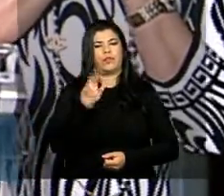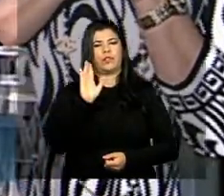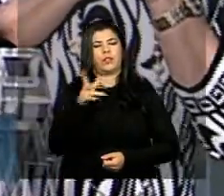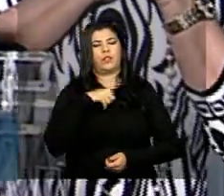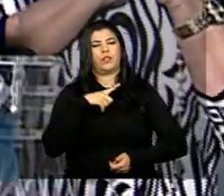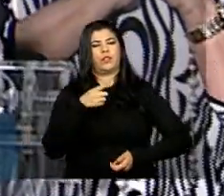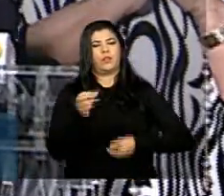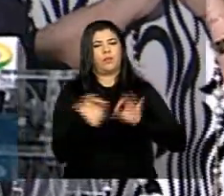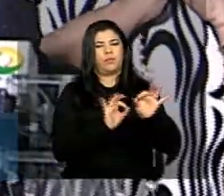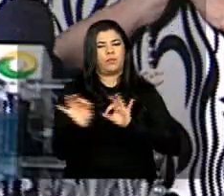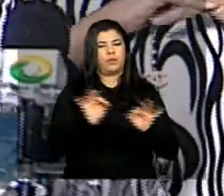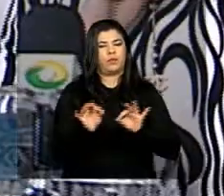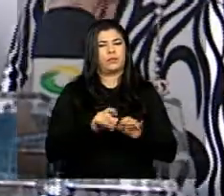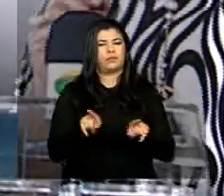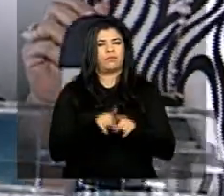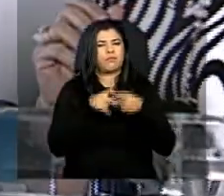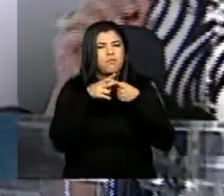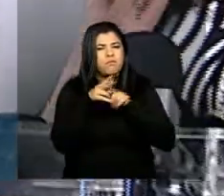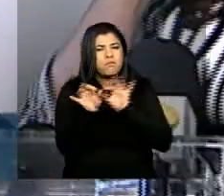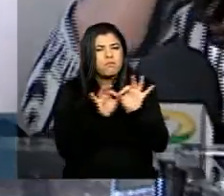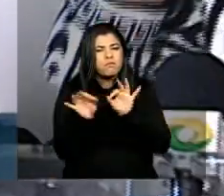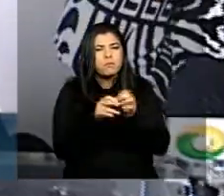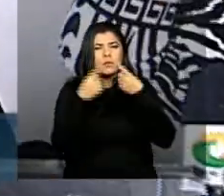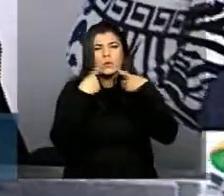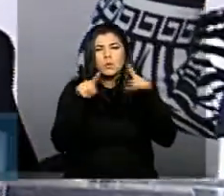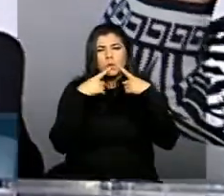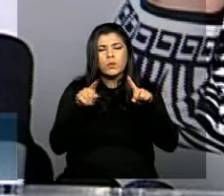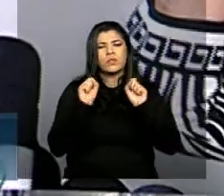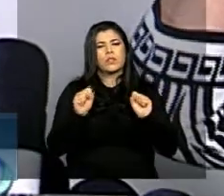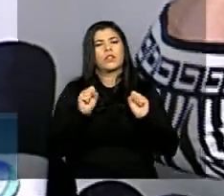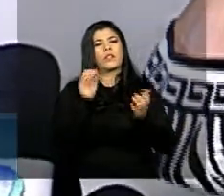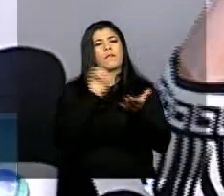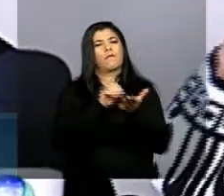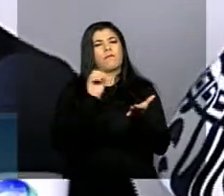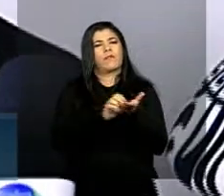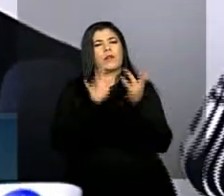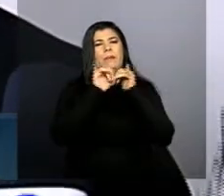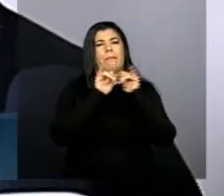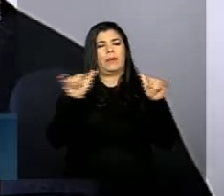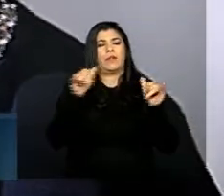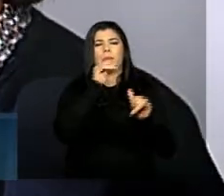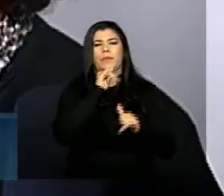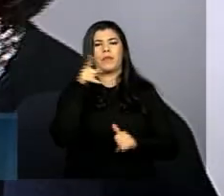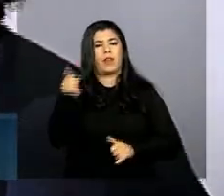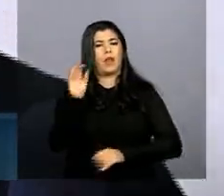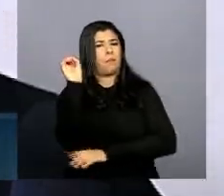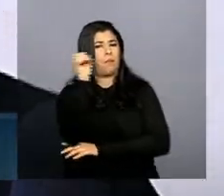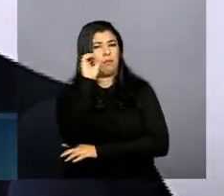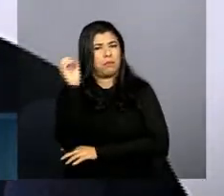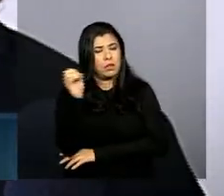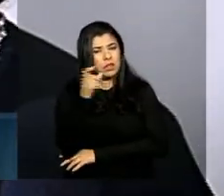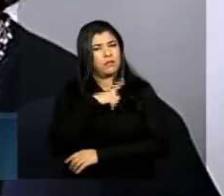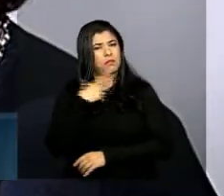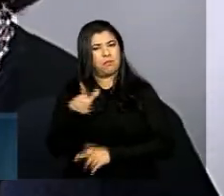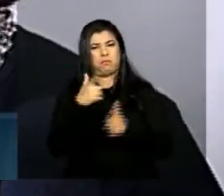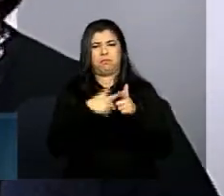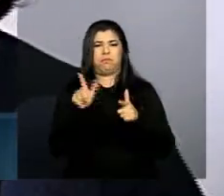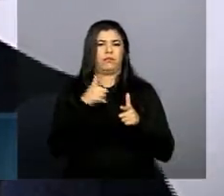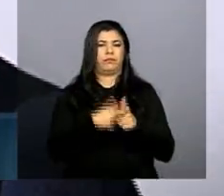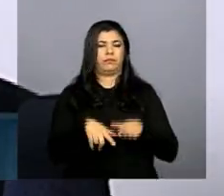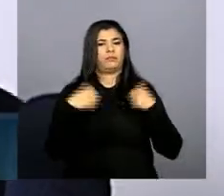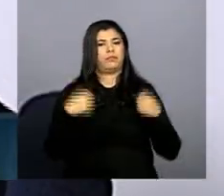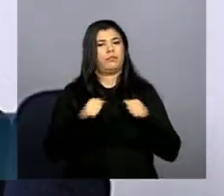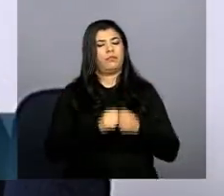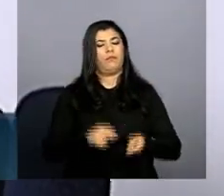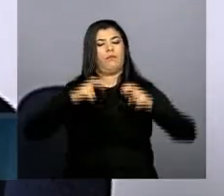aperfeiçoamento onde tem críticas em relação imagens que não estão claras o Rio Grande do Sul tem algum problema não procede então tem que